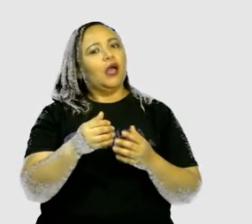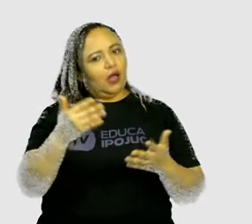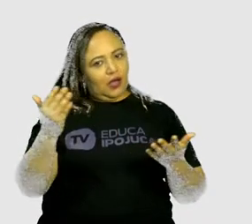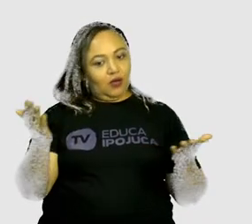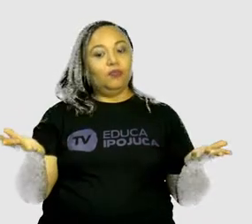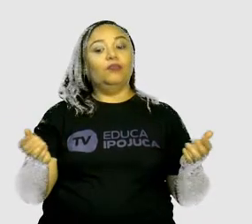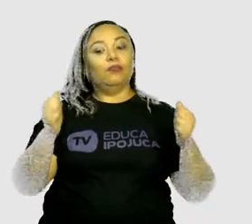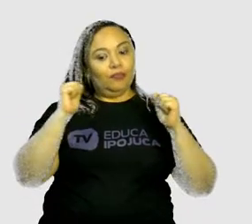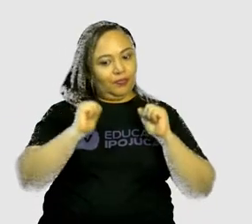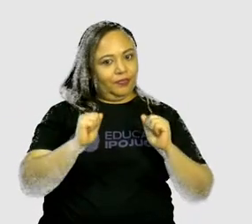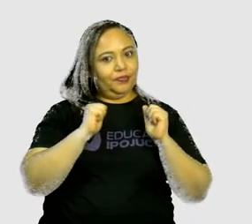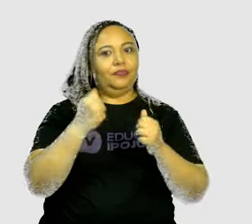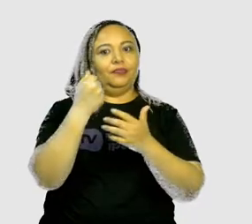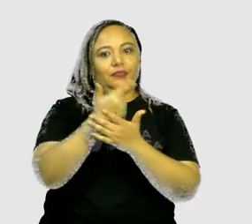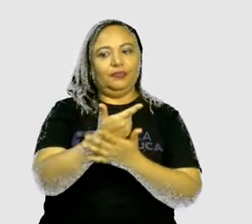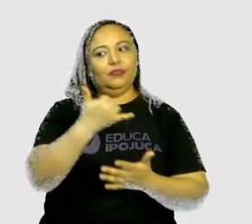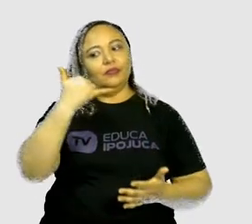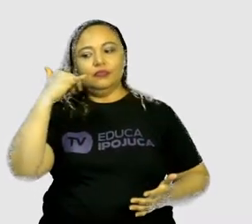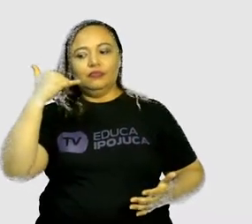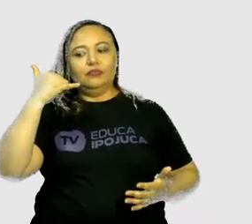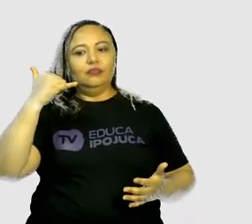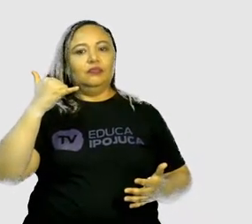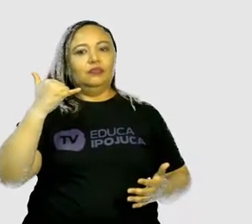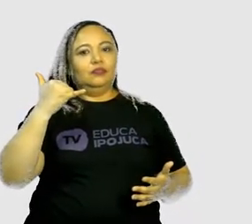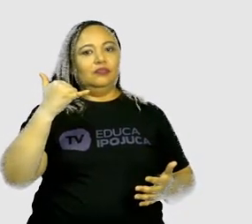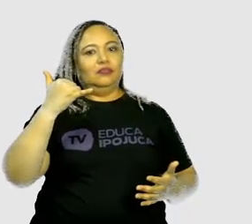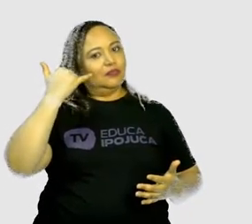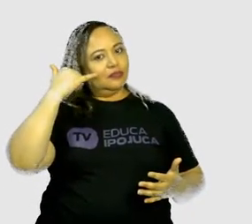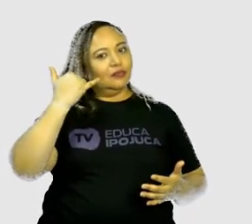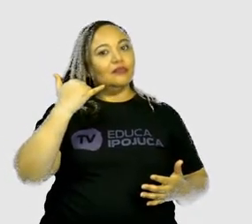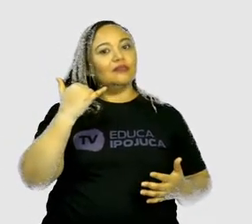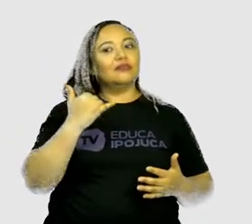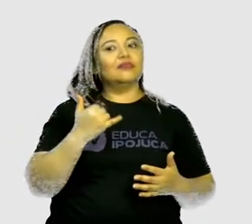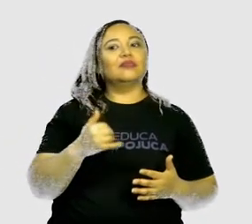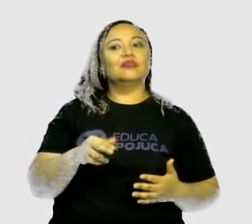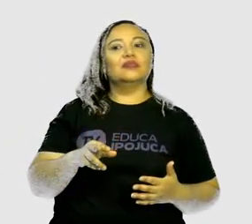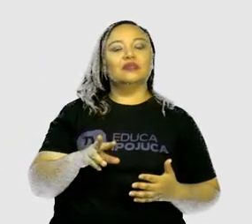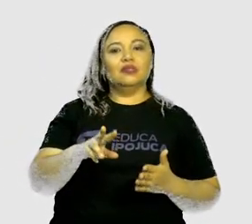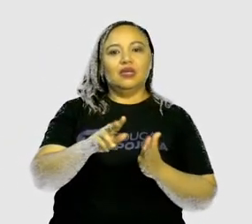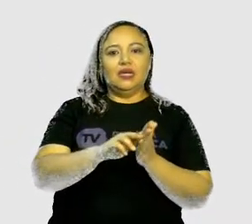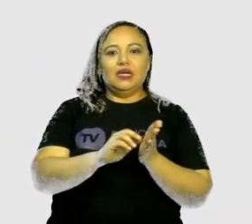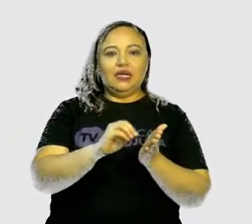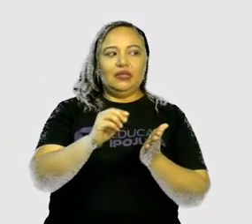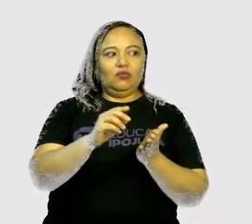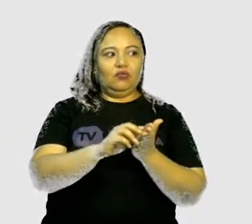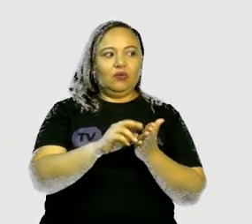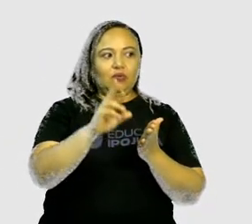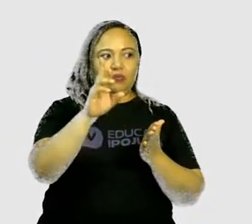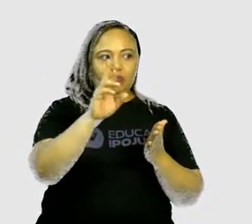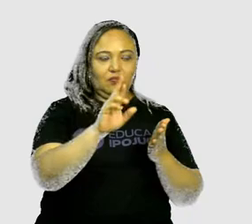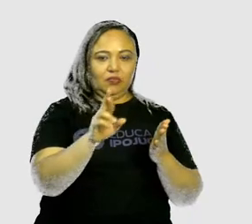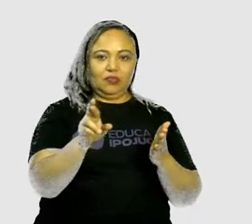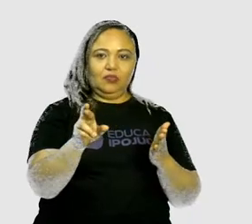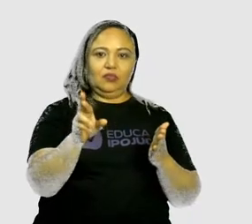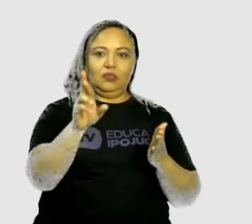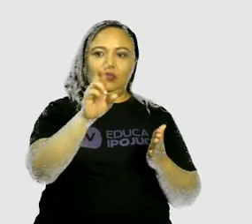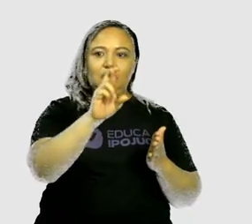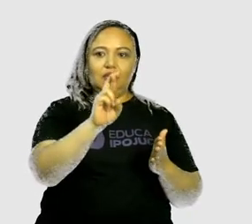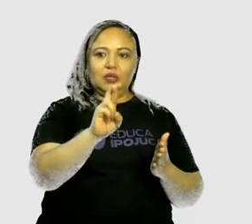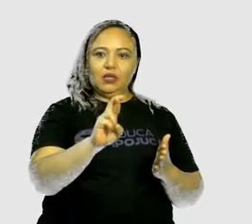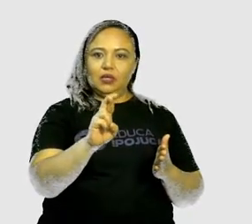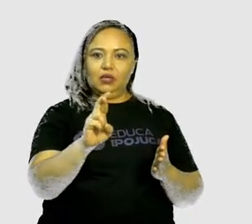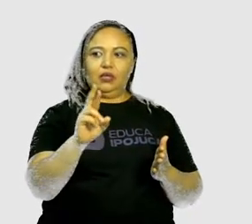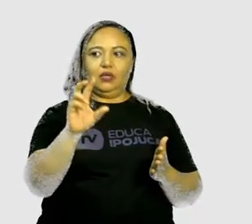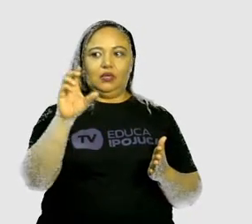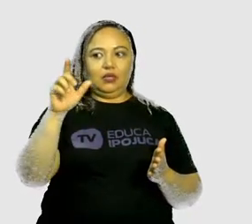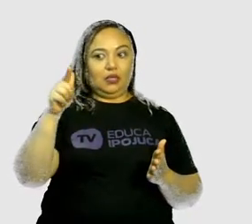celular, porque o cidadão pode usar o celular, fazer compras e pagar através do QR Code, que